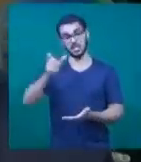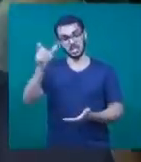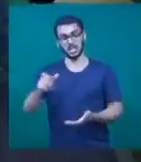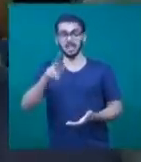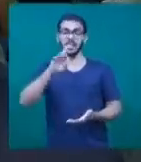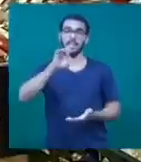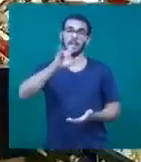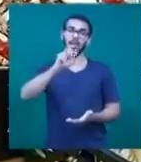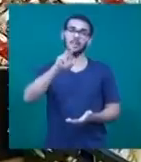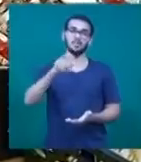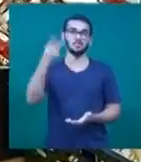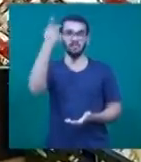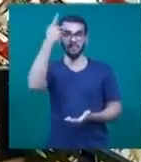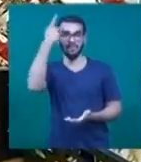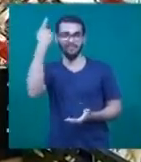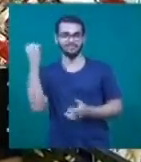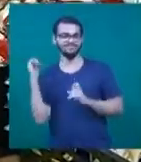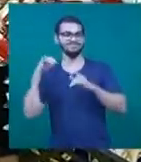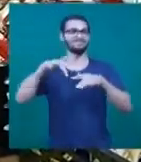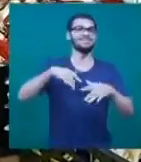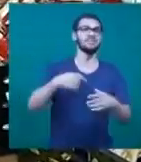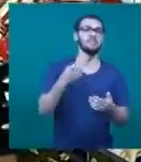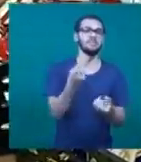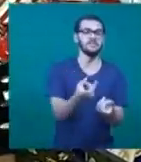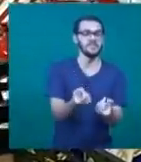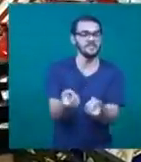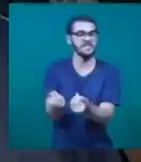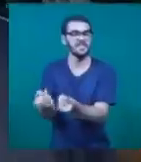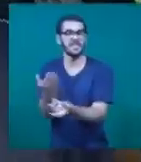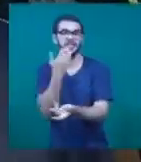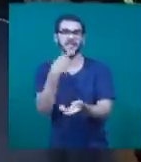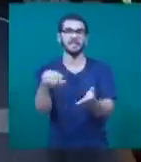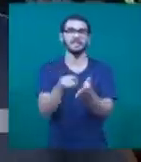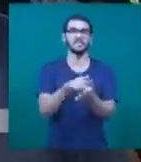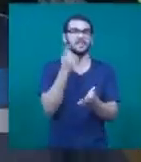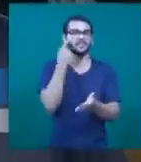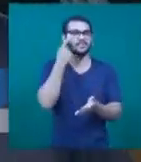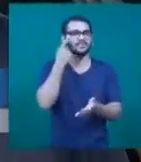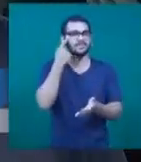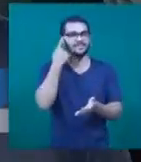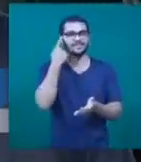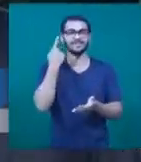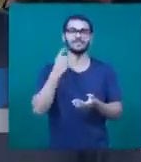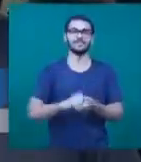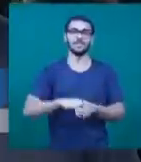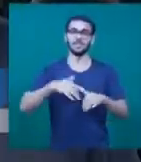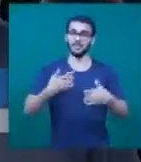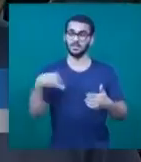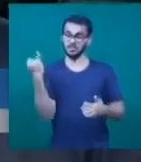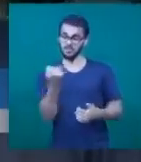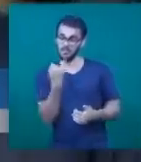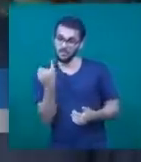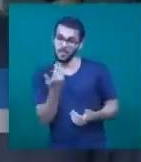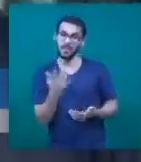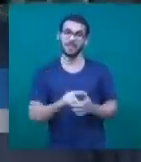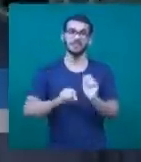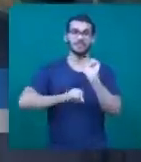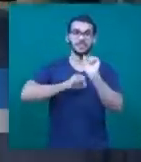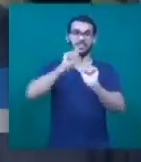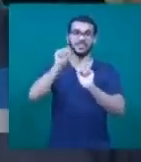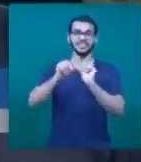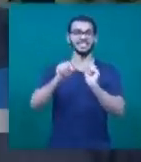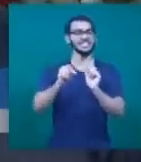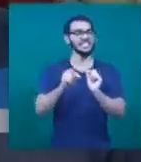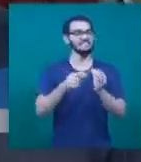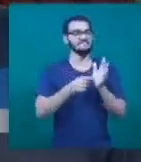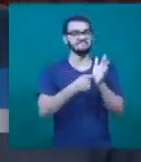Paulo vender alimentos tipicamente japoneses. E a gente tem a oportunidade de trazer os produtos que são mostrados nesses